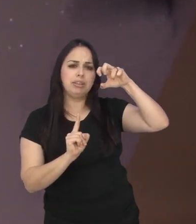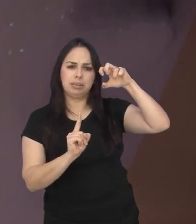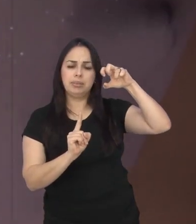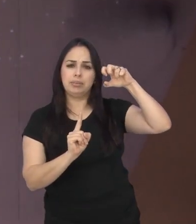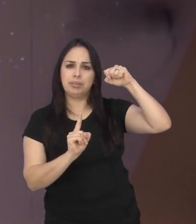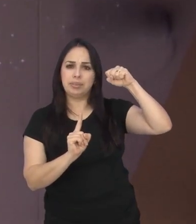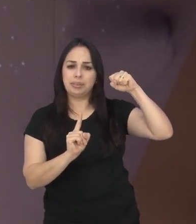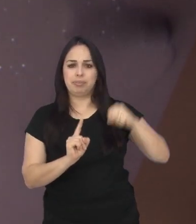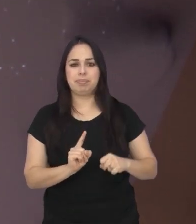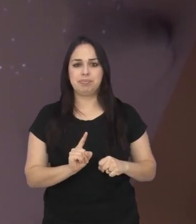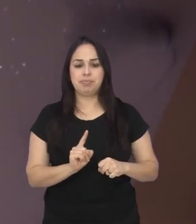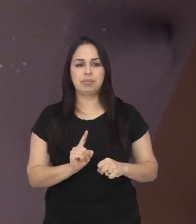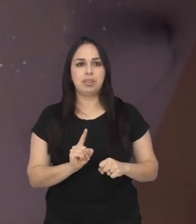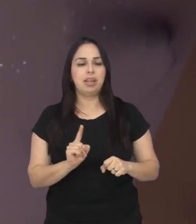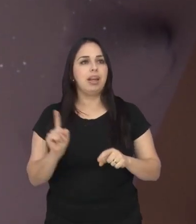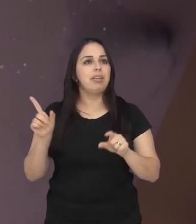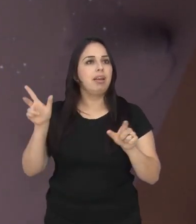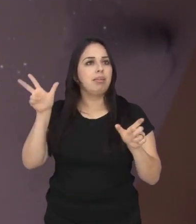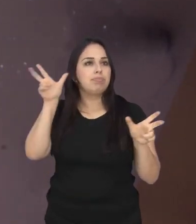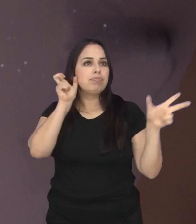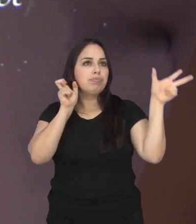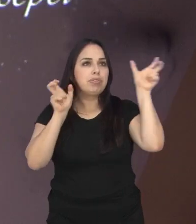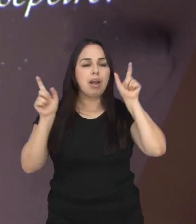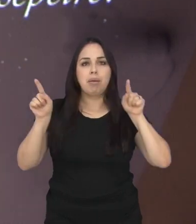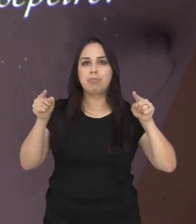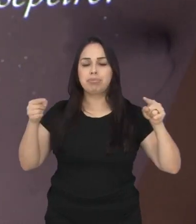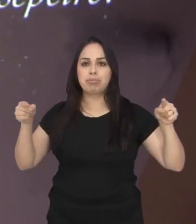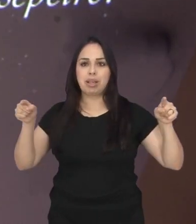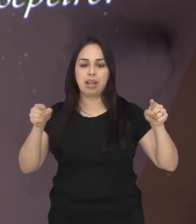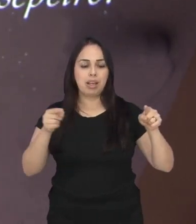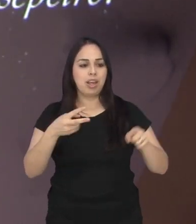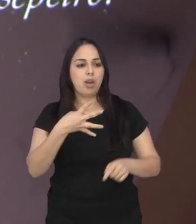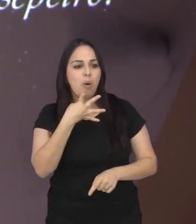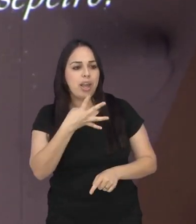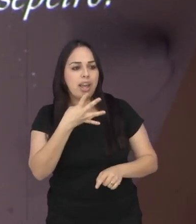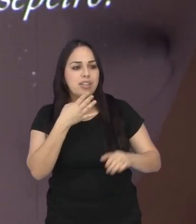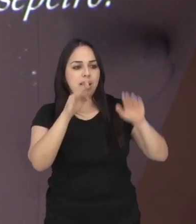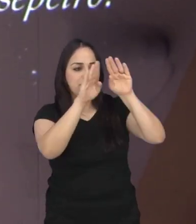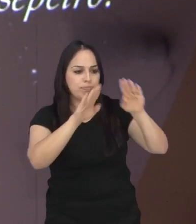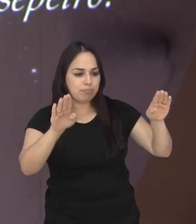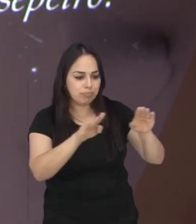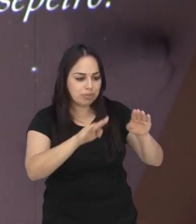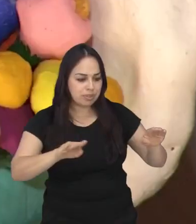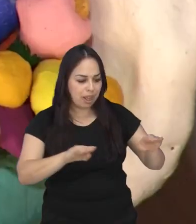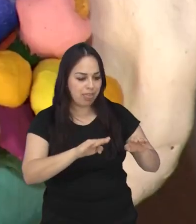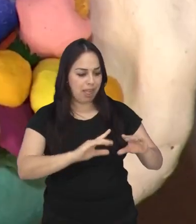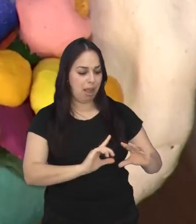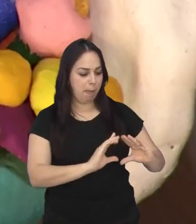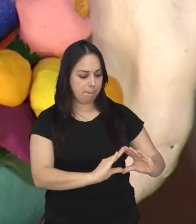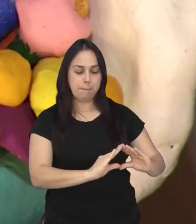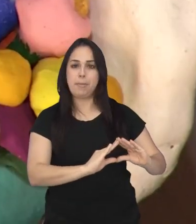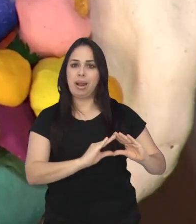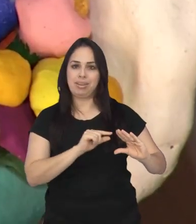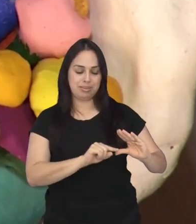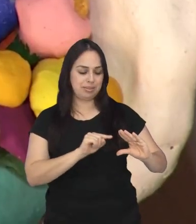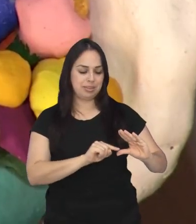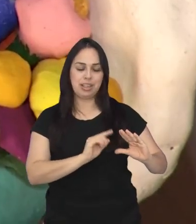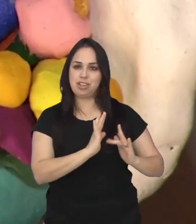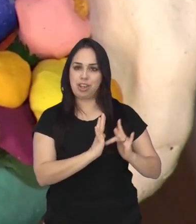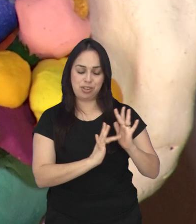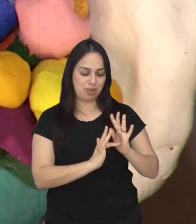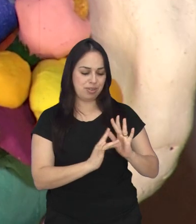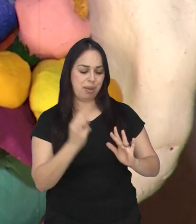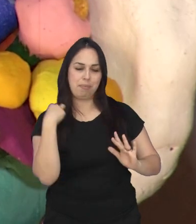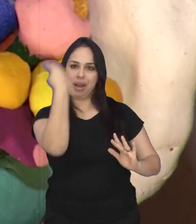noitinha, ouve as músicas e conhece vários tipos de presépio. Que a pessoa vai conseguir conhecer um outro tipo